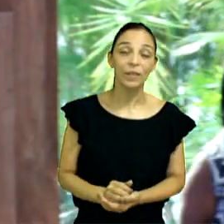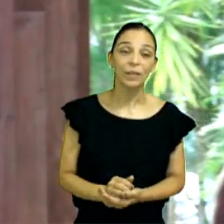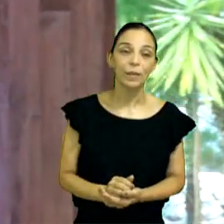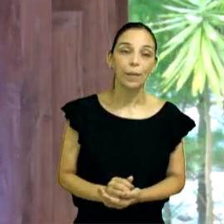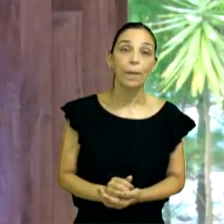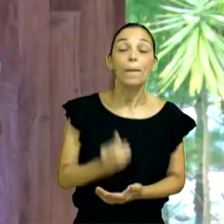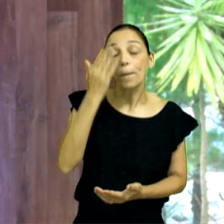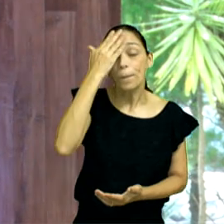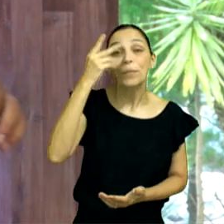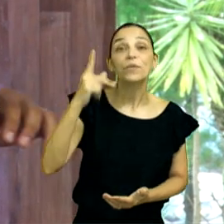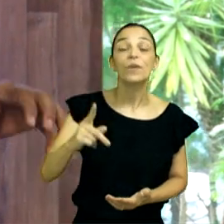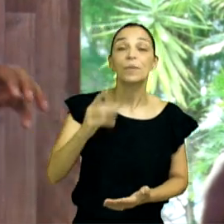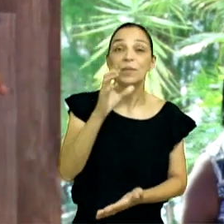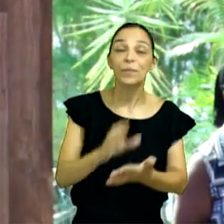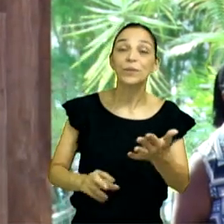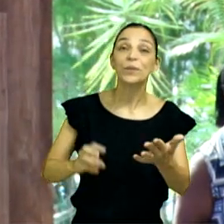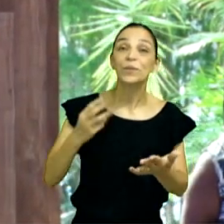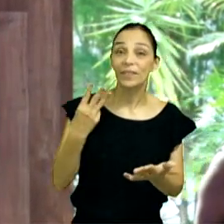verso 6,